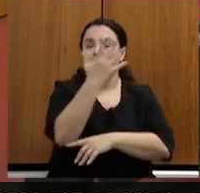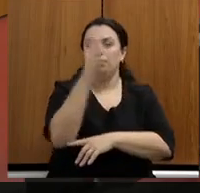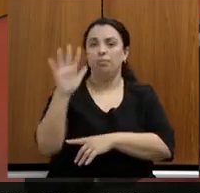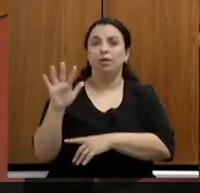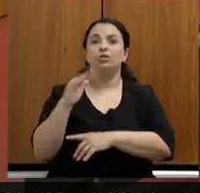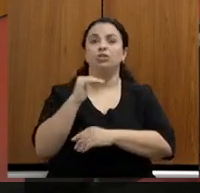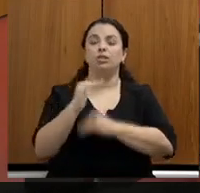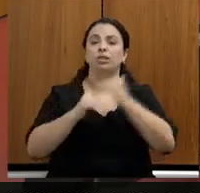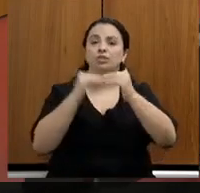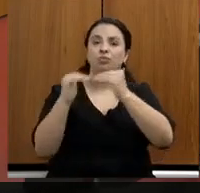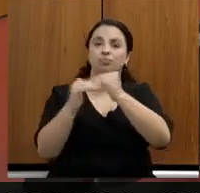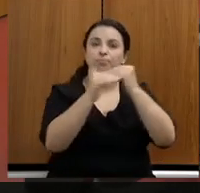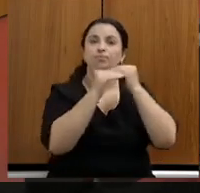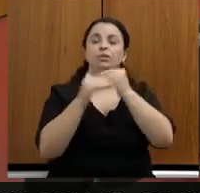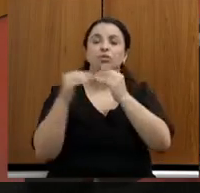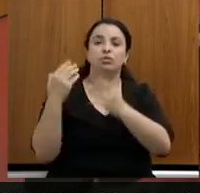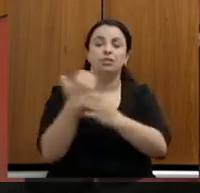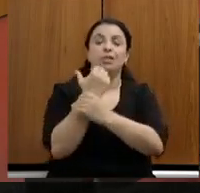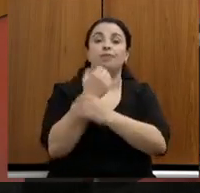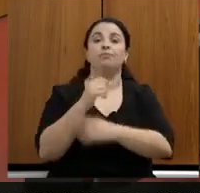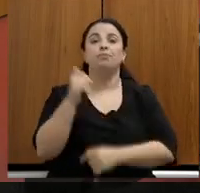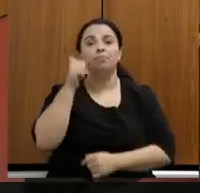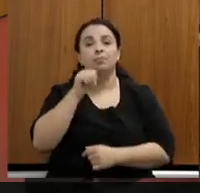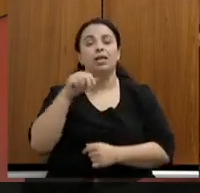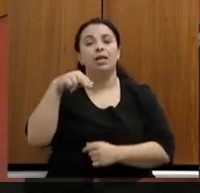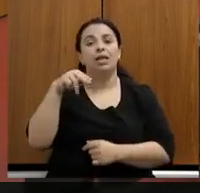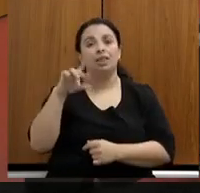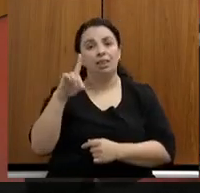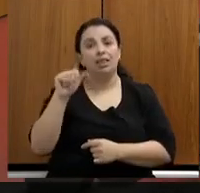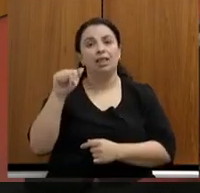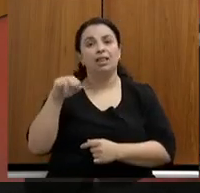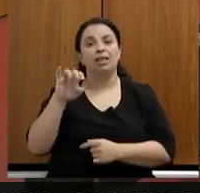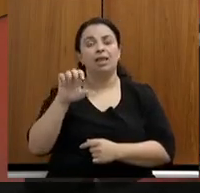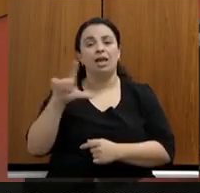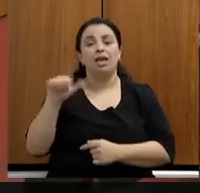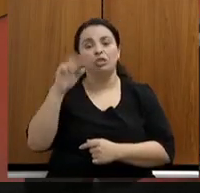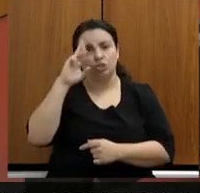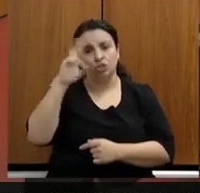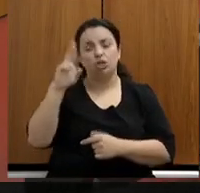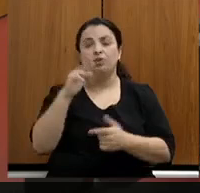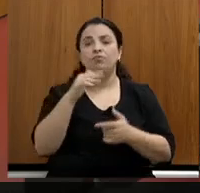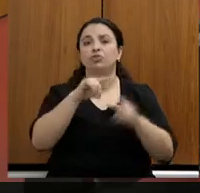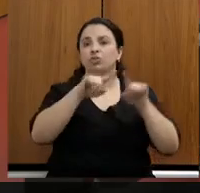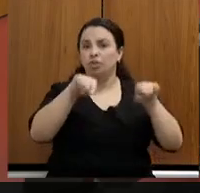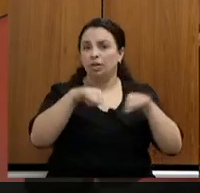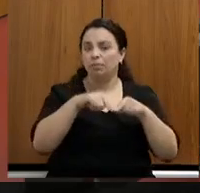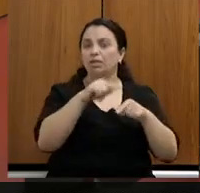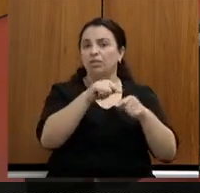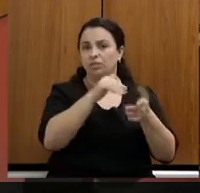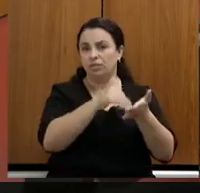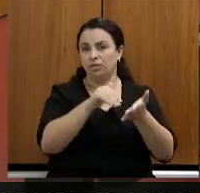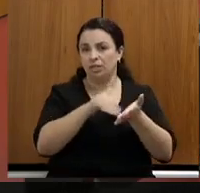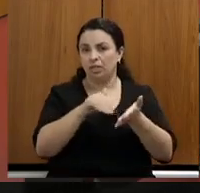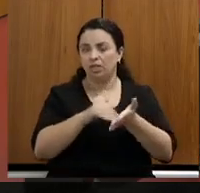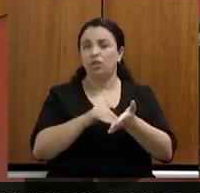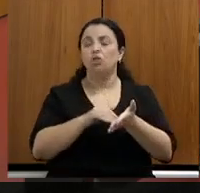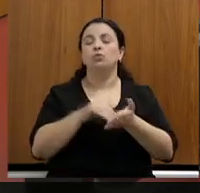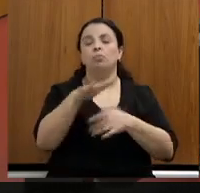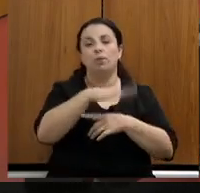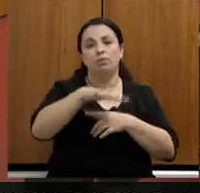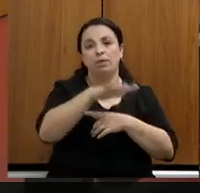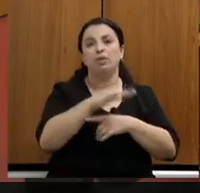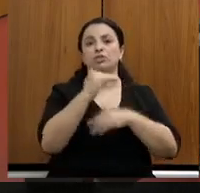Da senhora Daniela Diniz Faria, chefe de gabinete da Secretaria de Estado de Meio Ambiente e Desenvolvimento Sustentável.